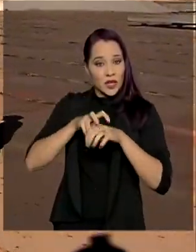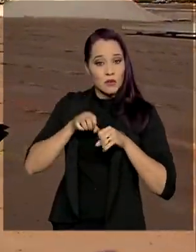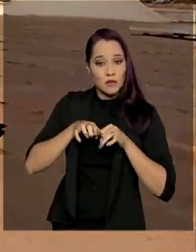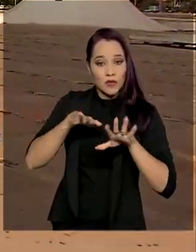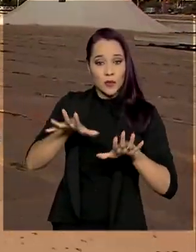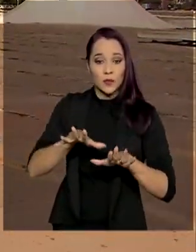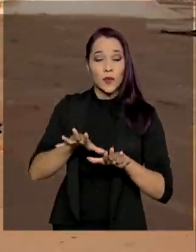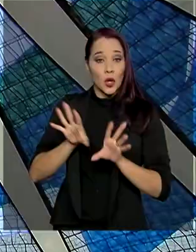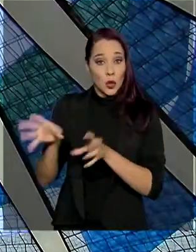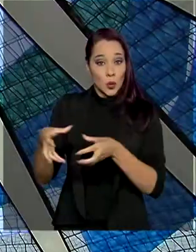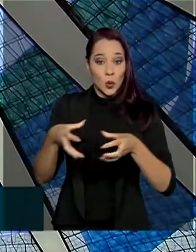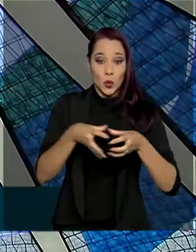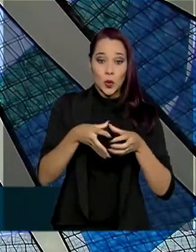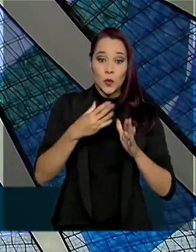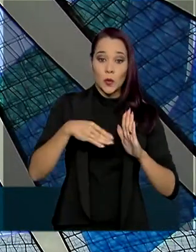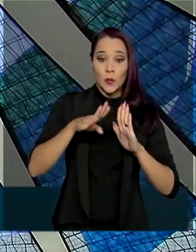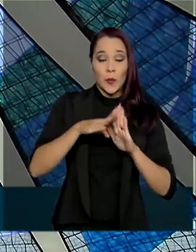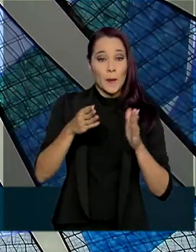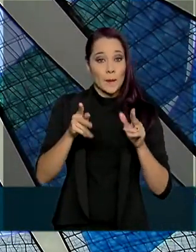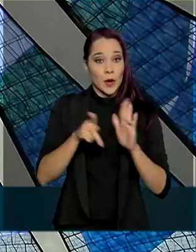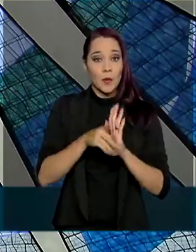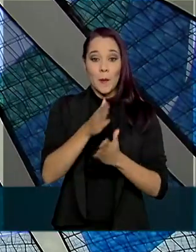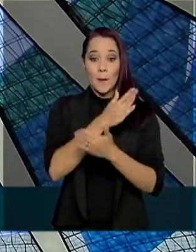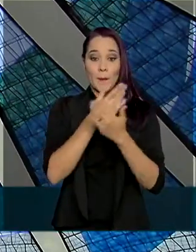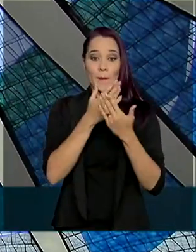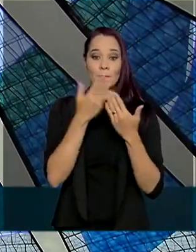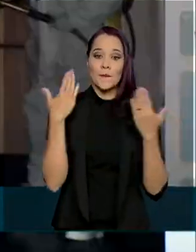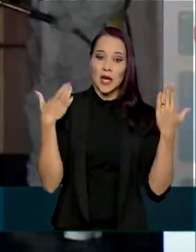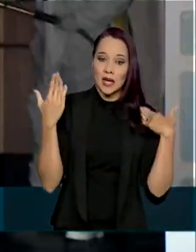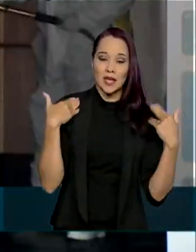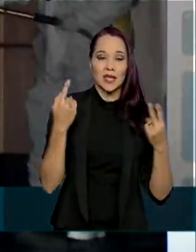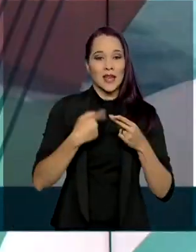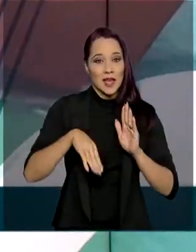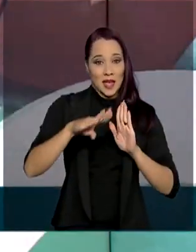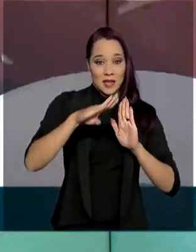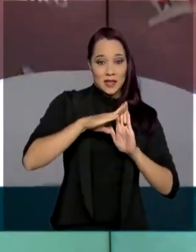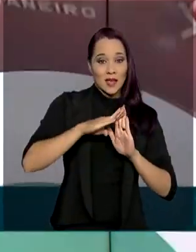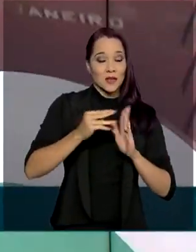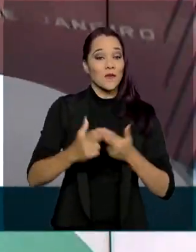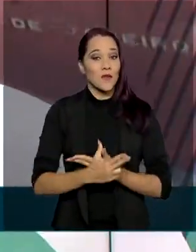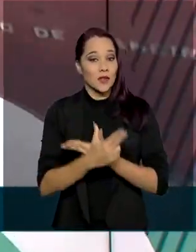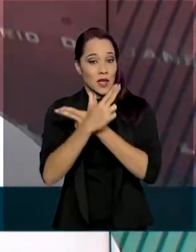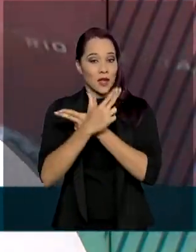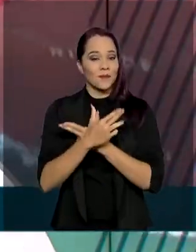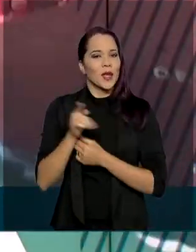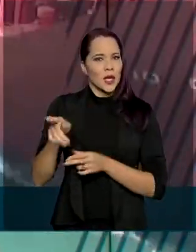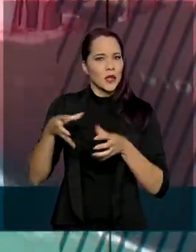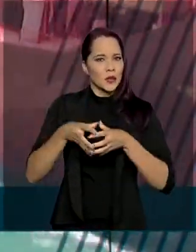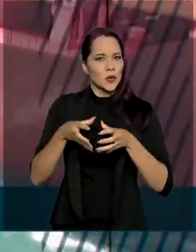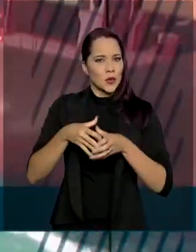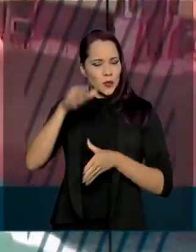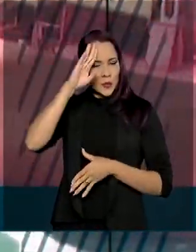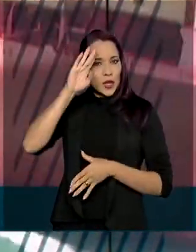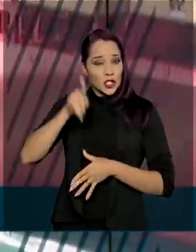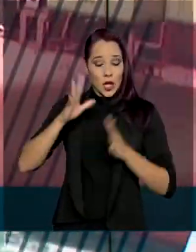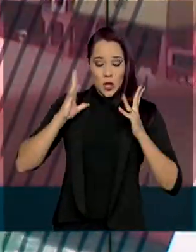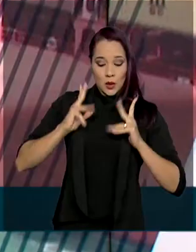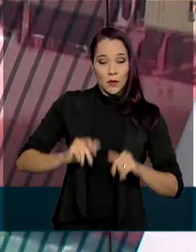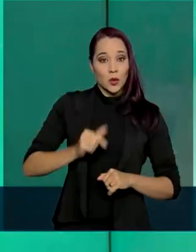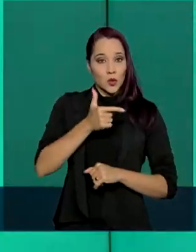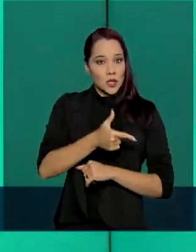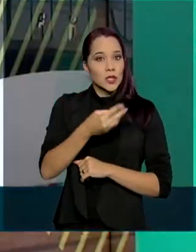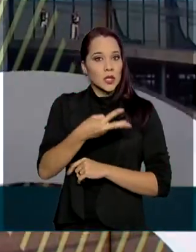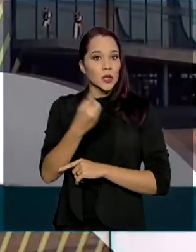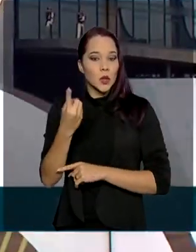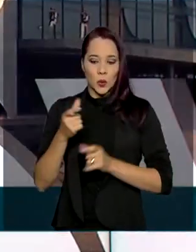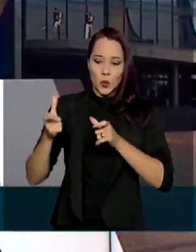Planalto, formado por tropas da Marinha, Exército e da Força Aérea Brasileira. Esses militares já fizeram a desinfecção de 231